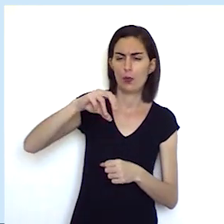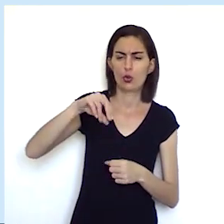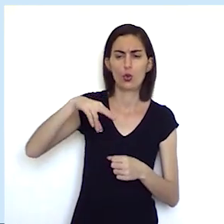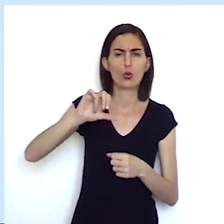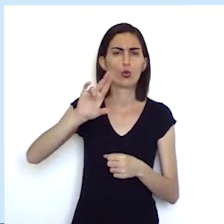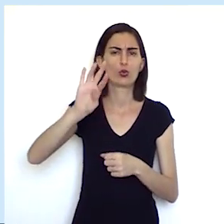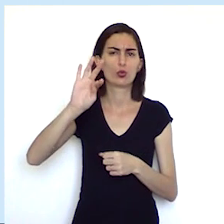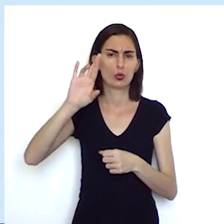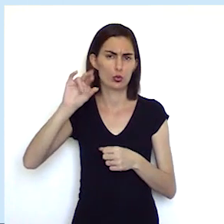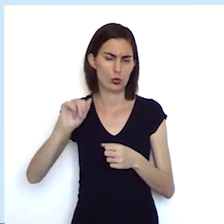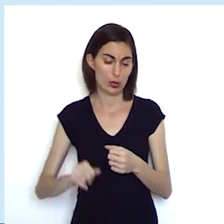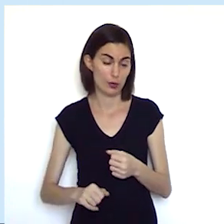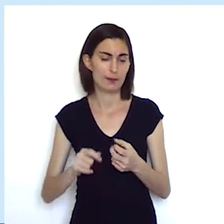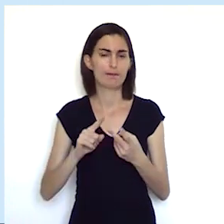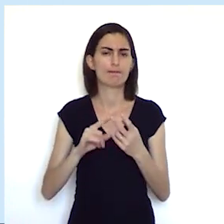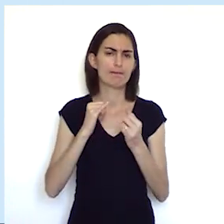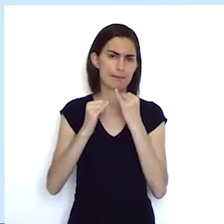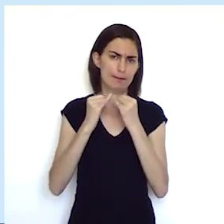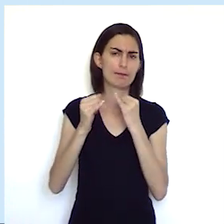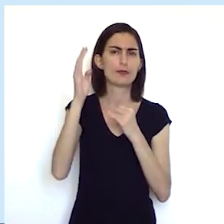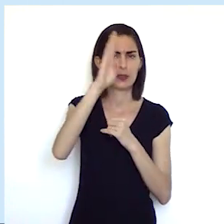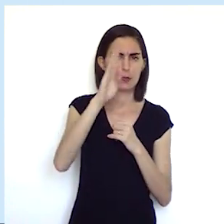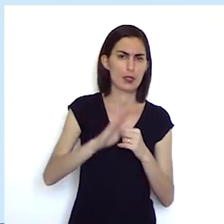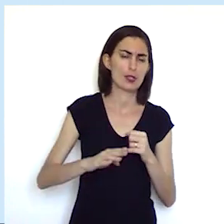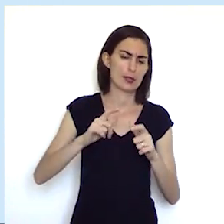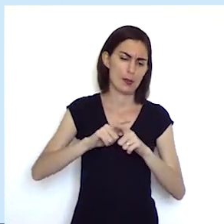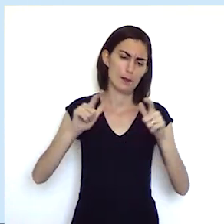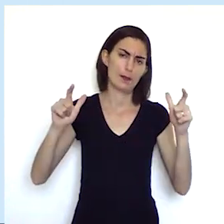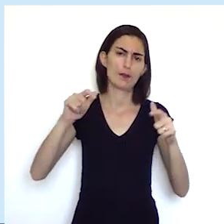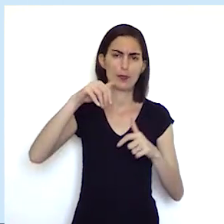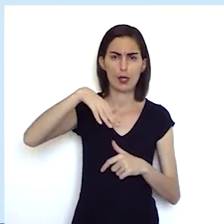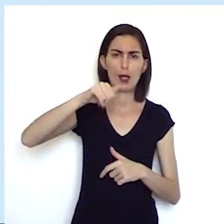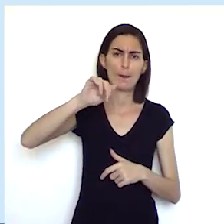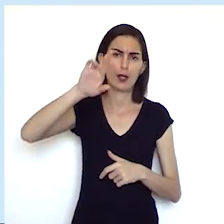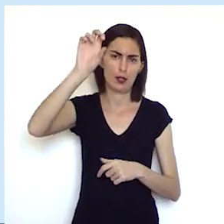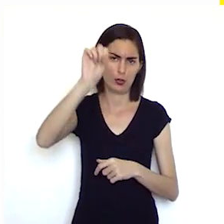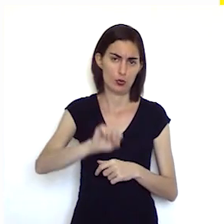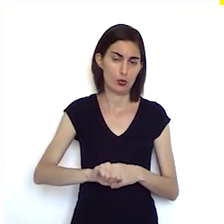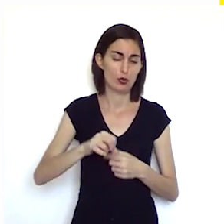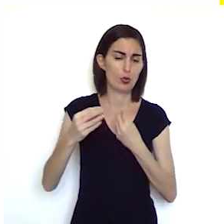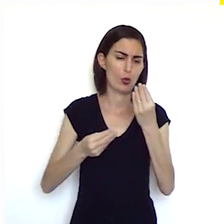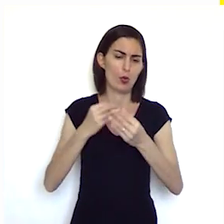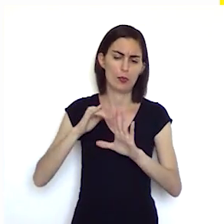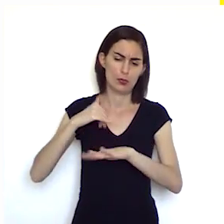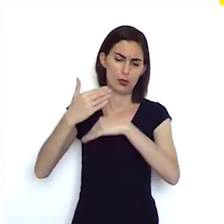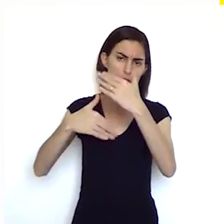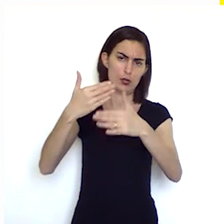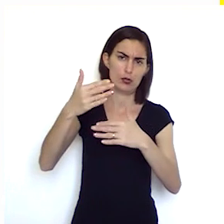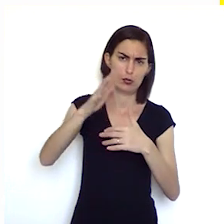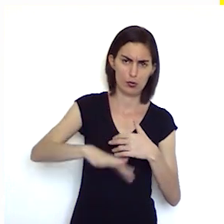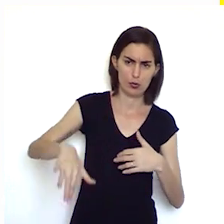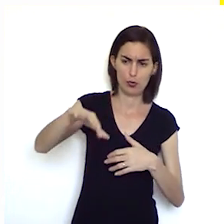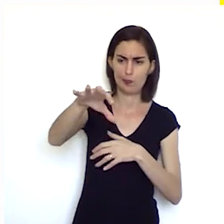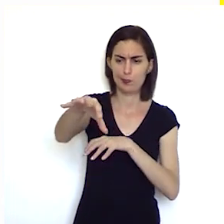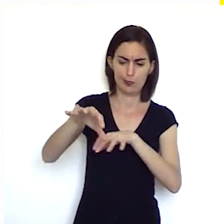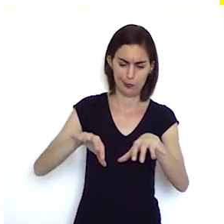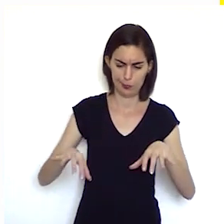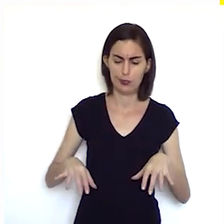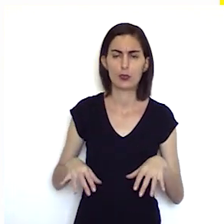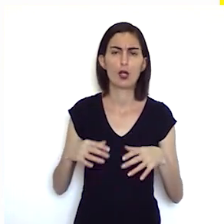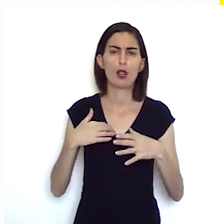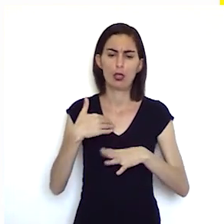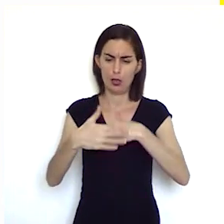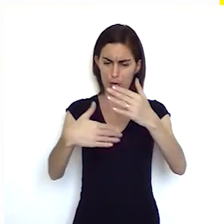semelhante ao que acontecia no Brasil e em parte da América do Sul. A forma de desenvolvimento dessas colônias